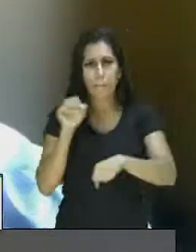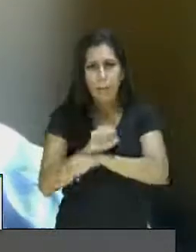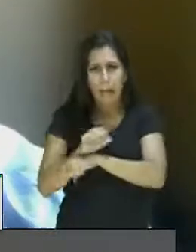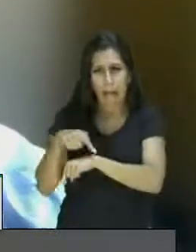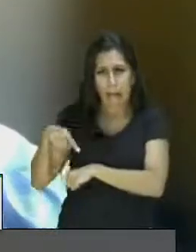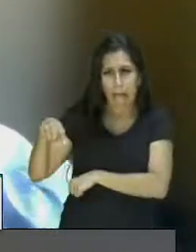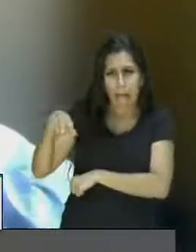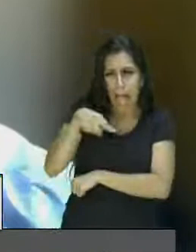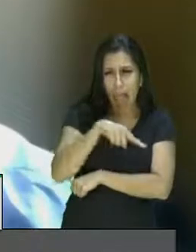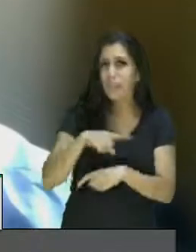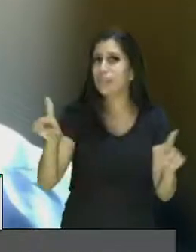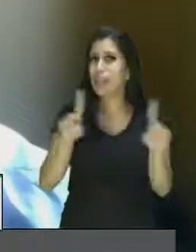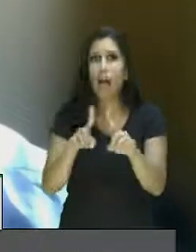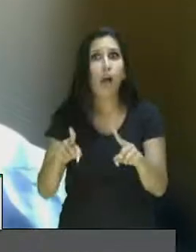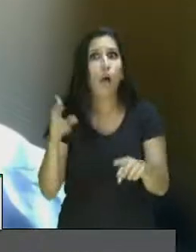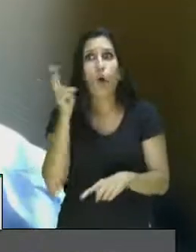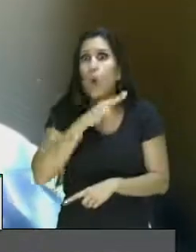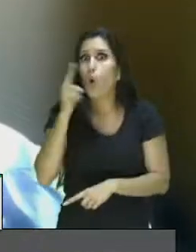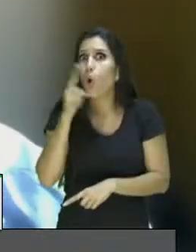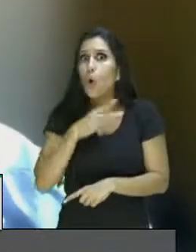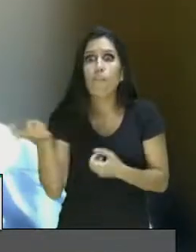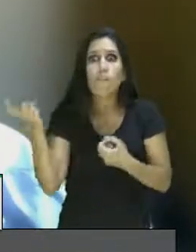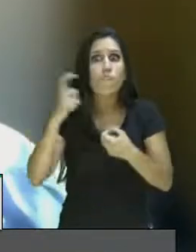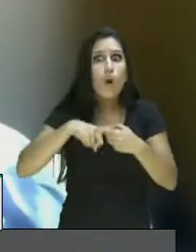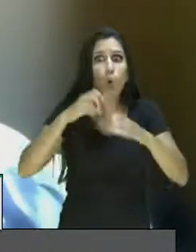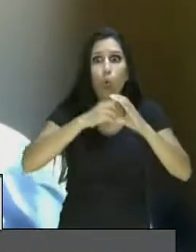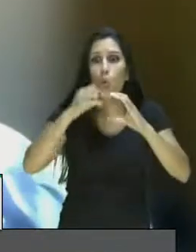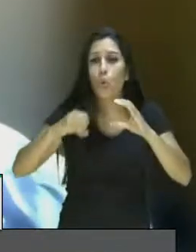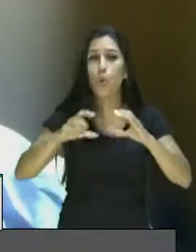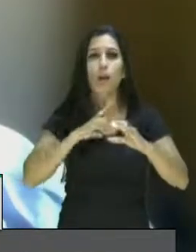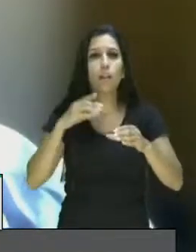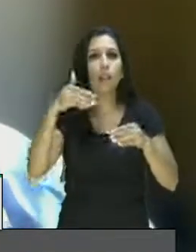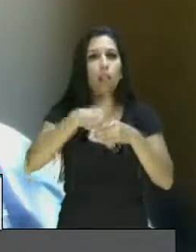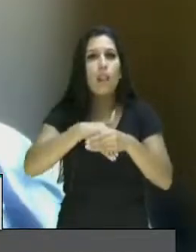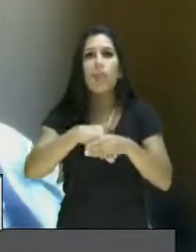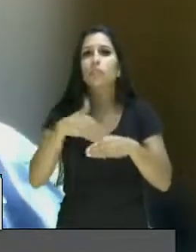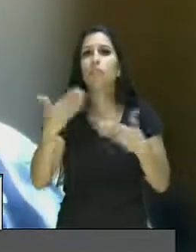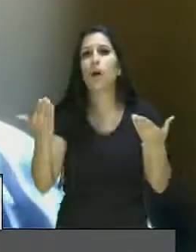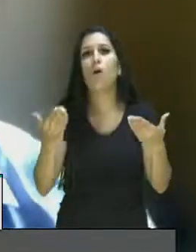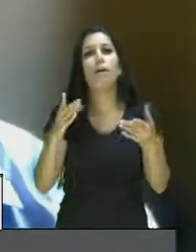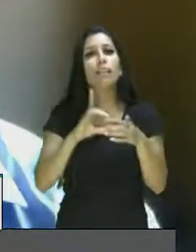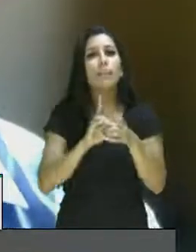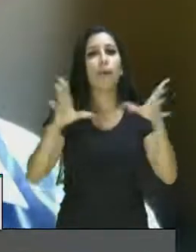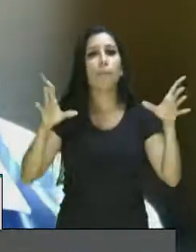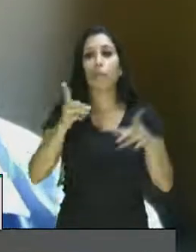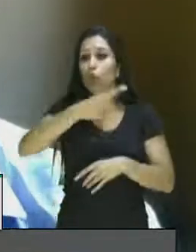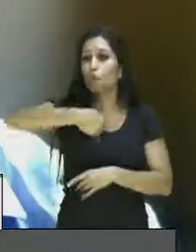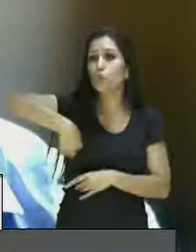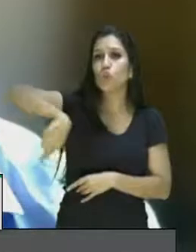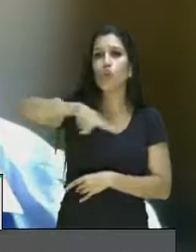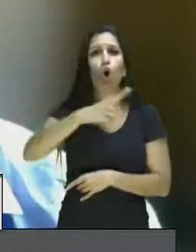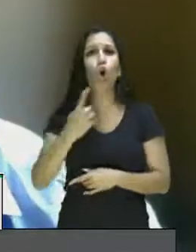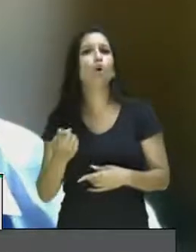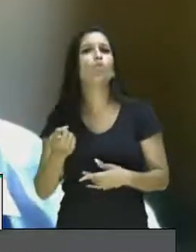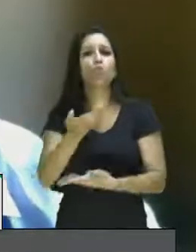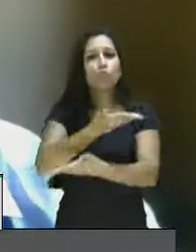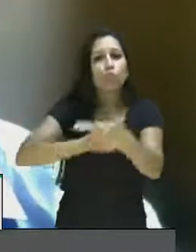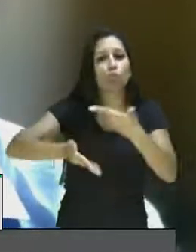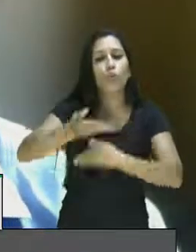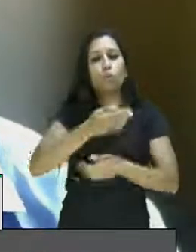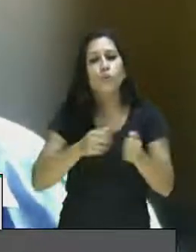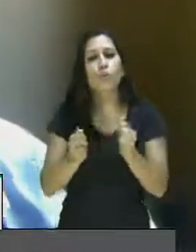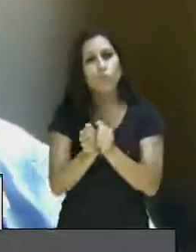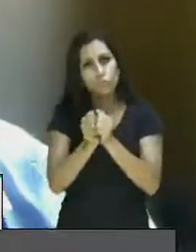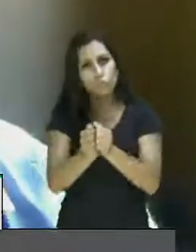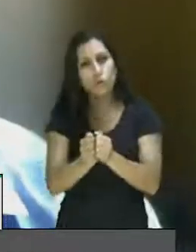consiga retornar o funcionamento do CONAD com uma eleição democrática e com a participação de todas as entidades da sociedade civil,